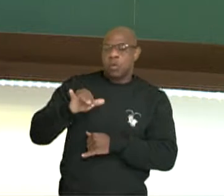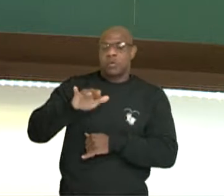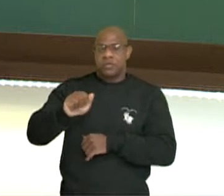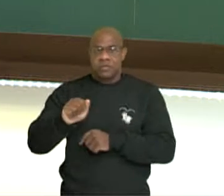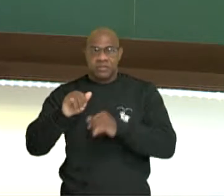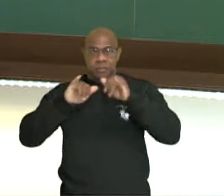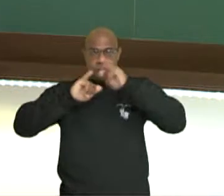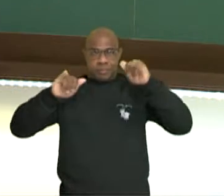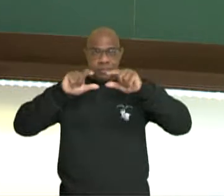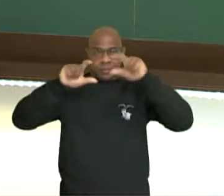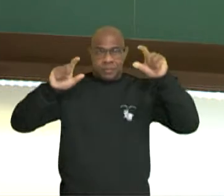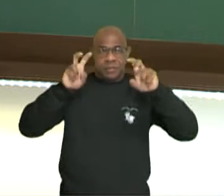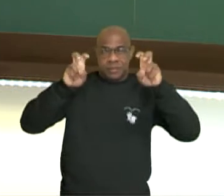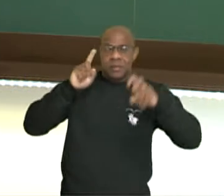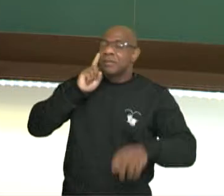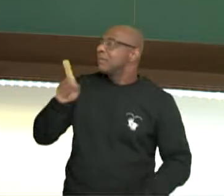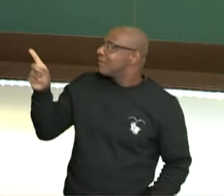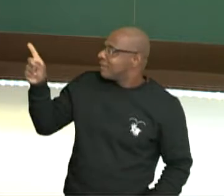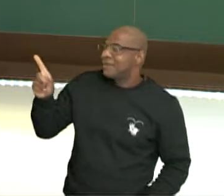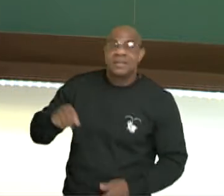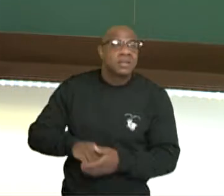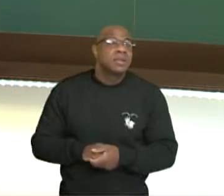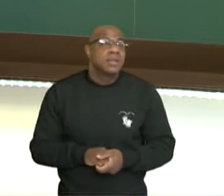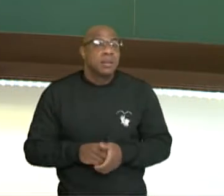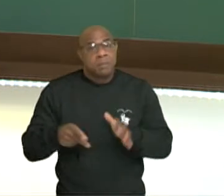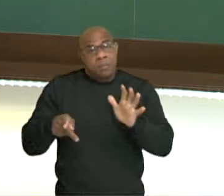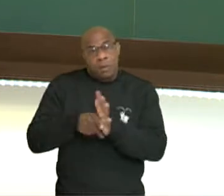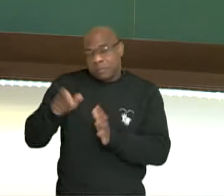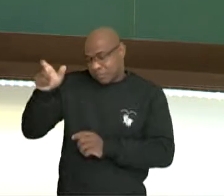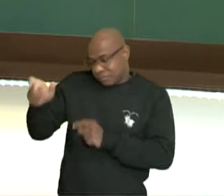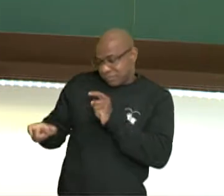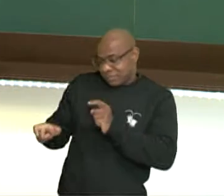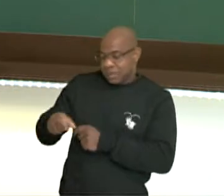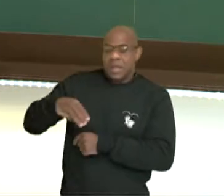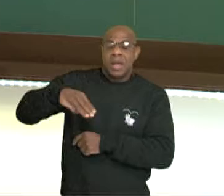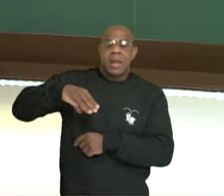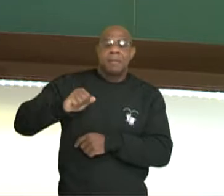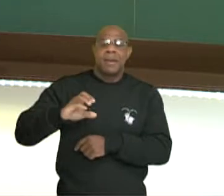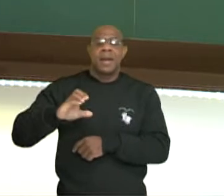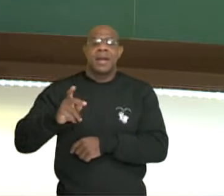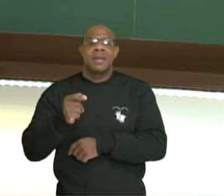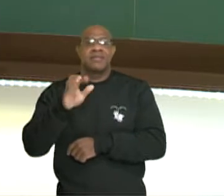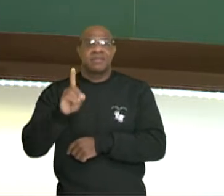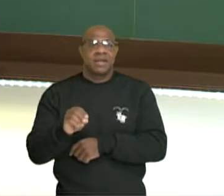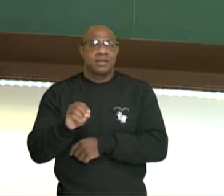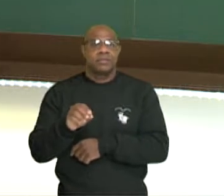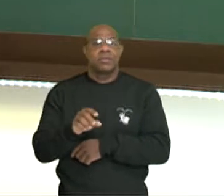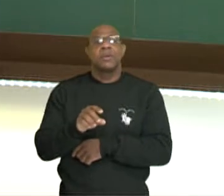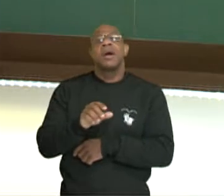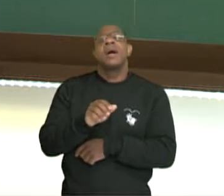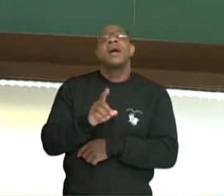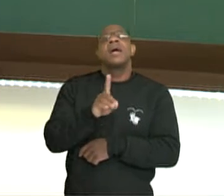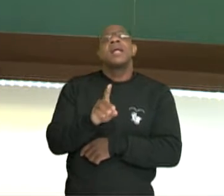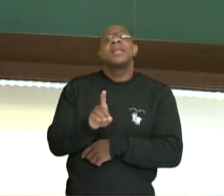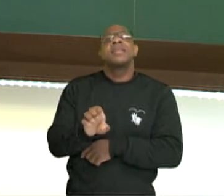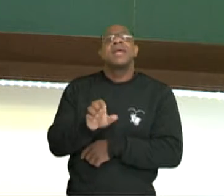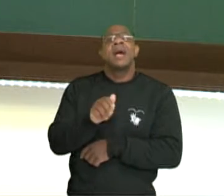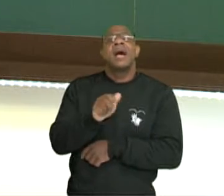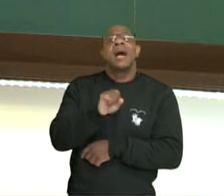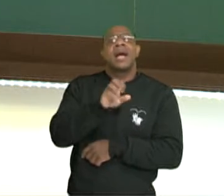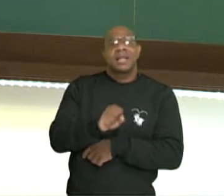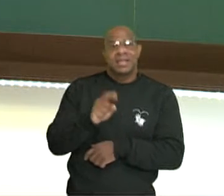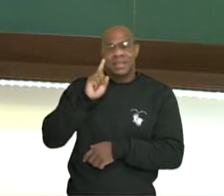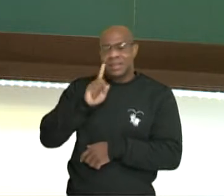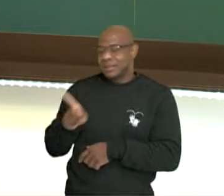exemplo, a notícia sobre o Machado de Assis, eu coloquei a fonte. Então, sempre é bom olhar a fonte,